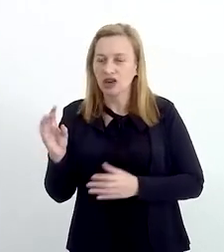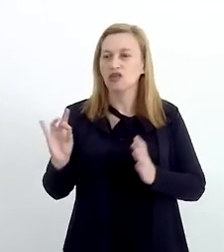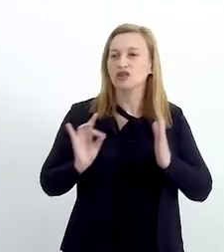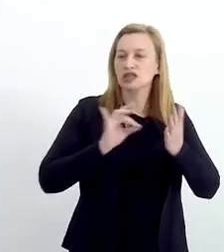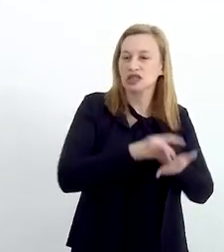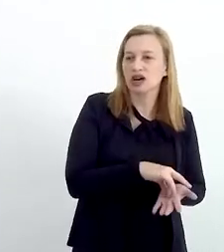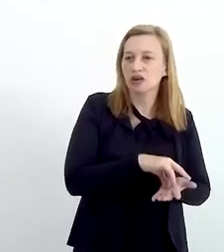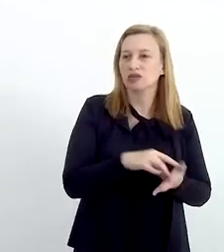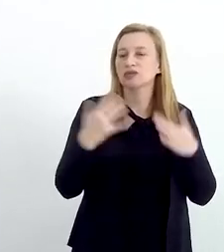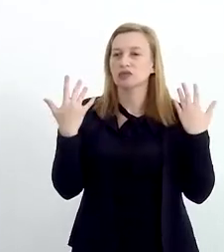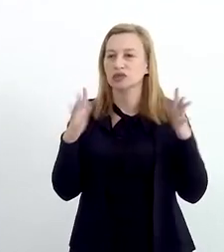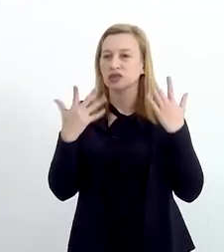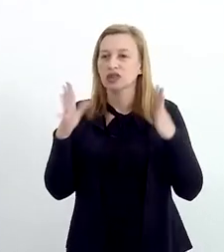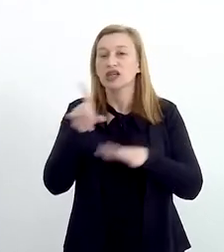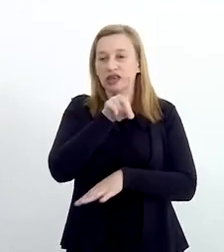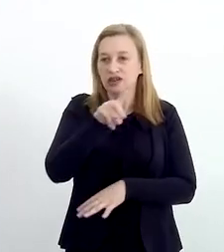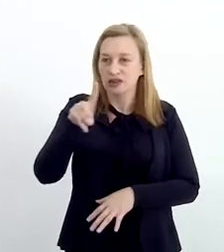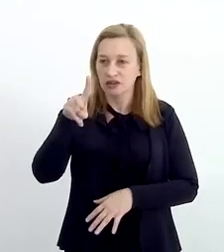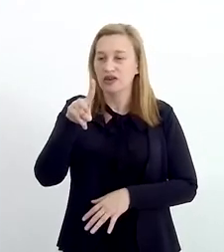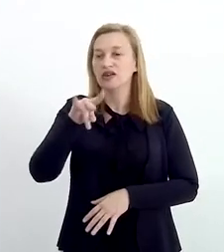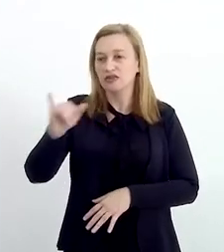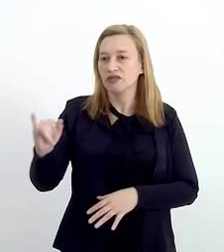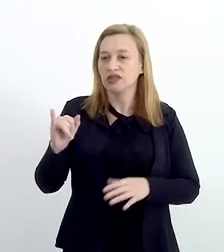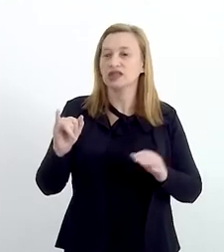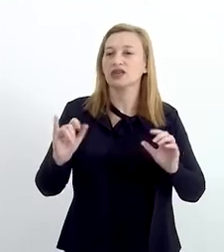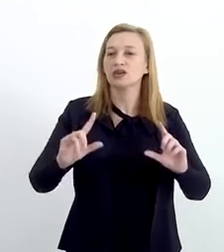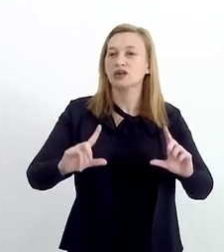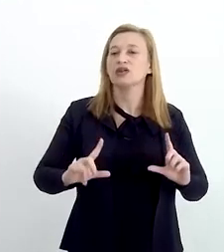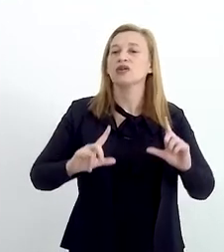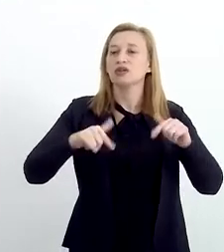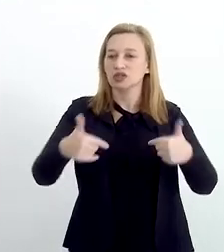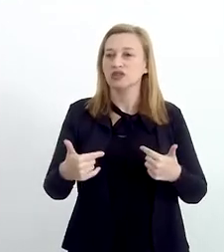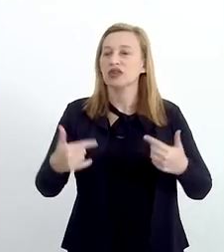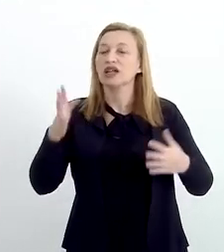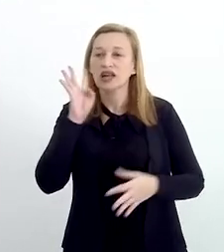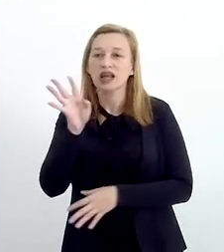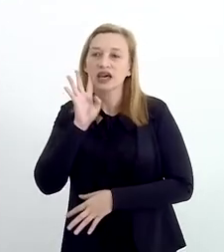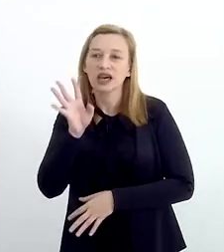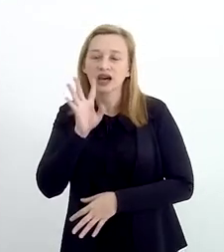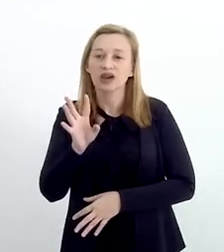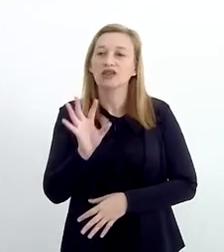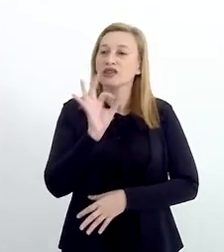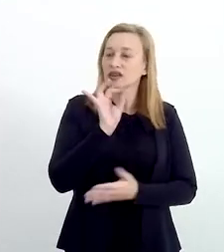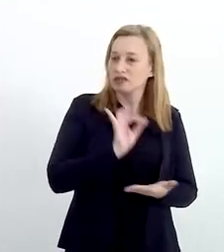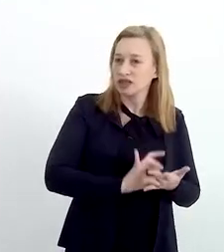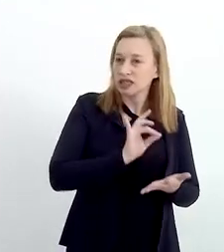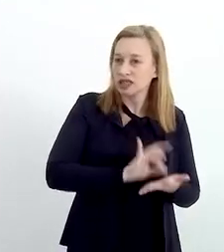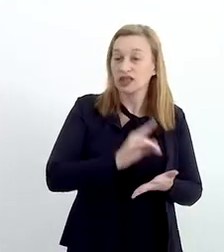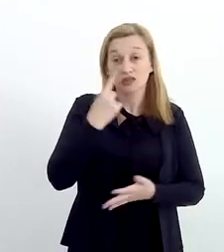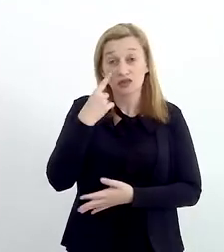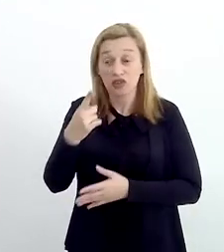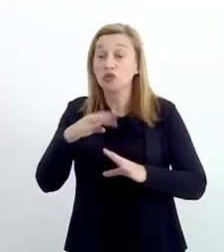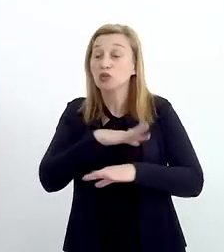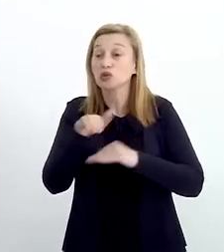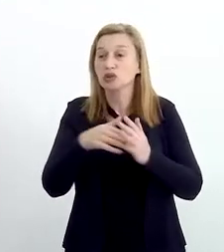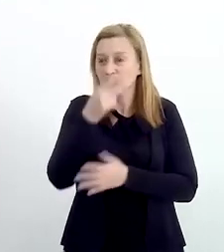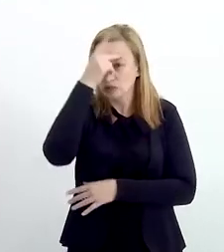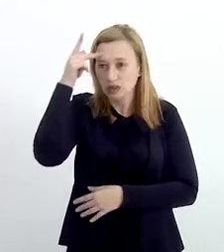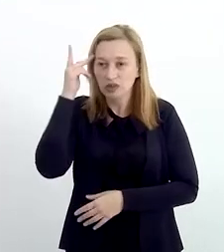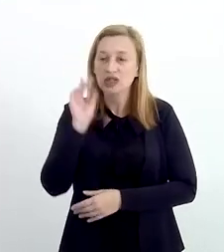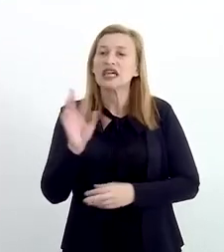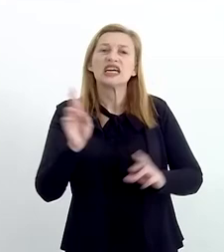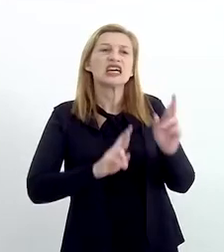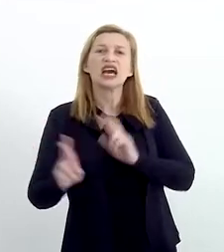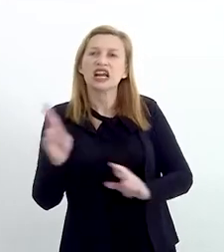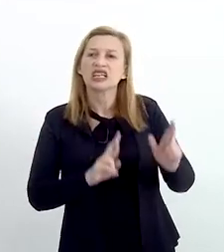dia dentro do calendário oficial das celebrações e vai fazer uma atividade muito legal, que vai ser realmente muito